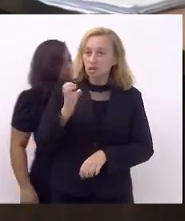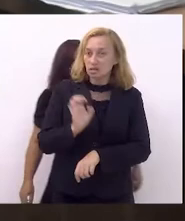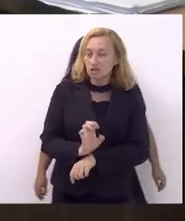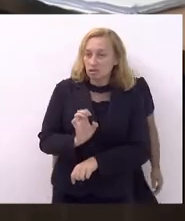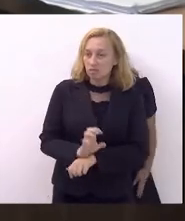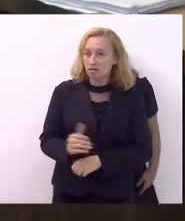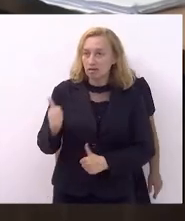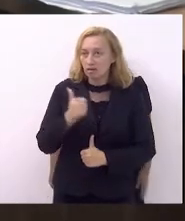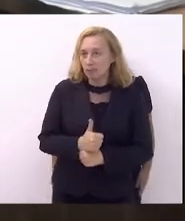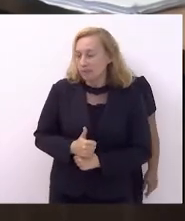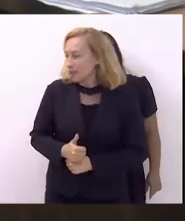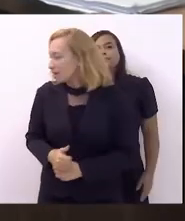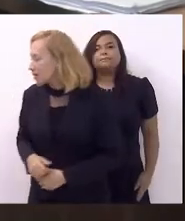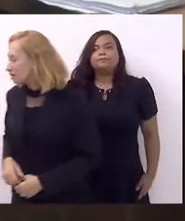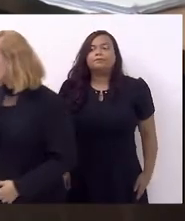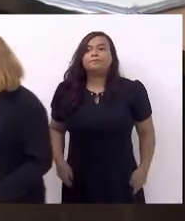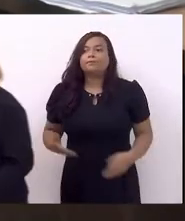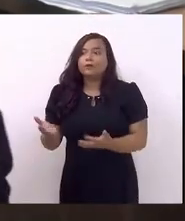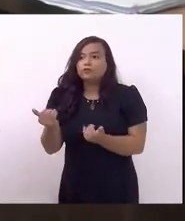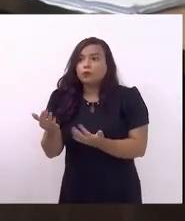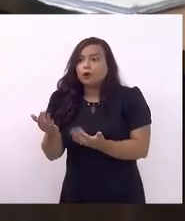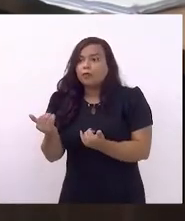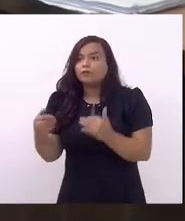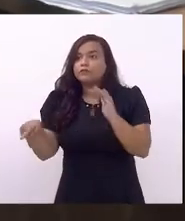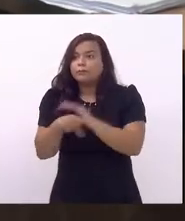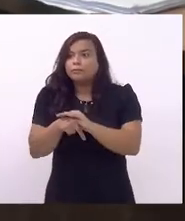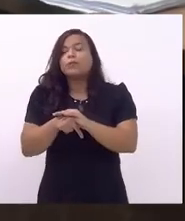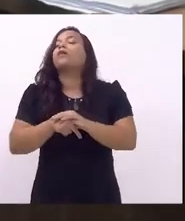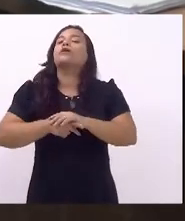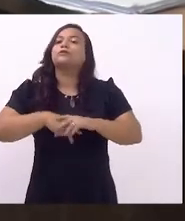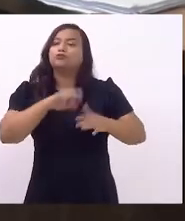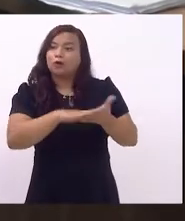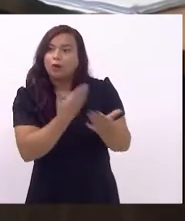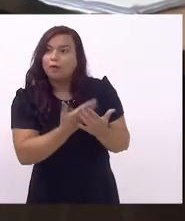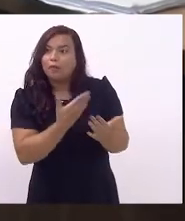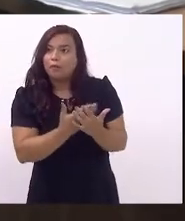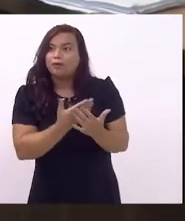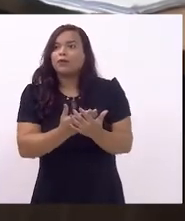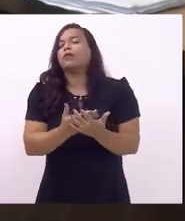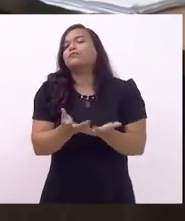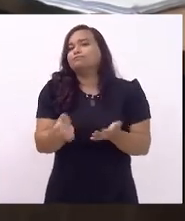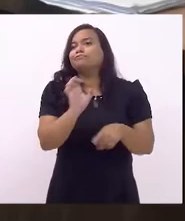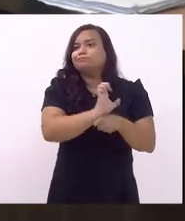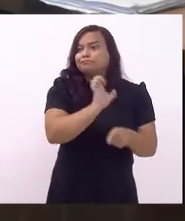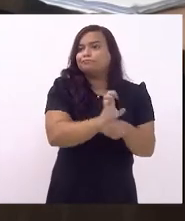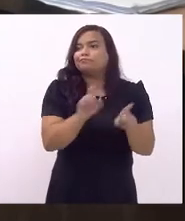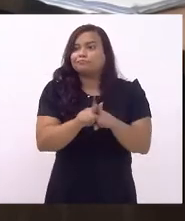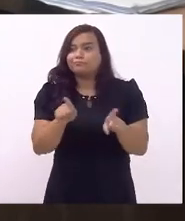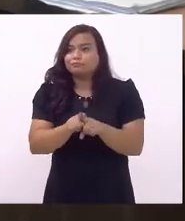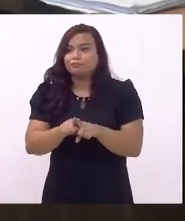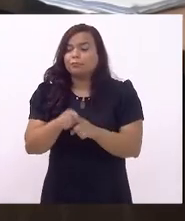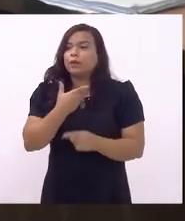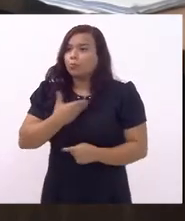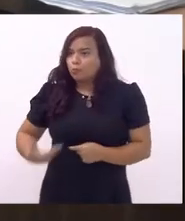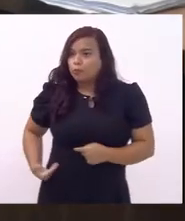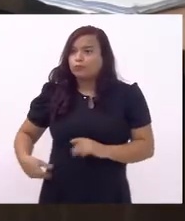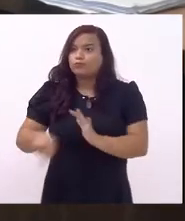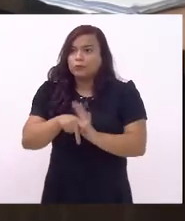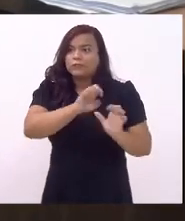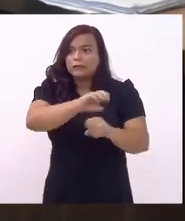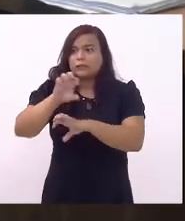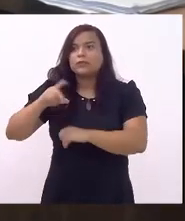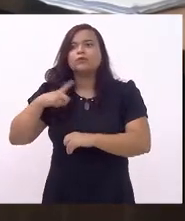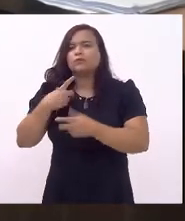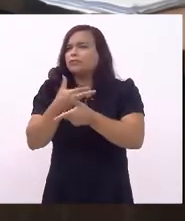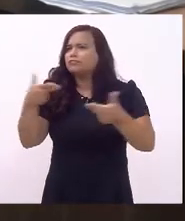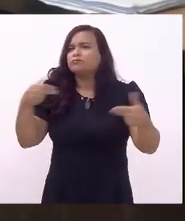pública de ensino, esses jovens, eles têm muito a dizer e muito a contribuir. E eles precisam ser ouvidos. E o